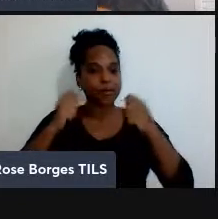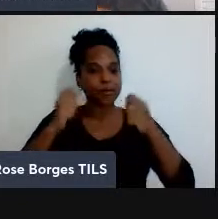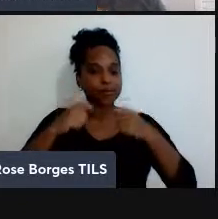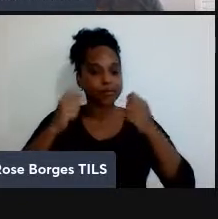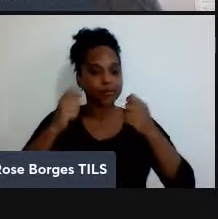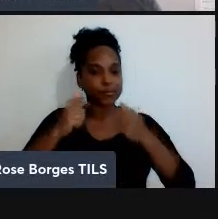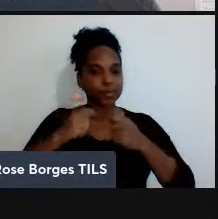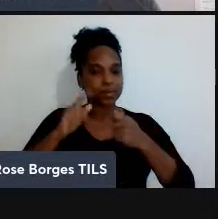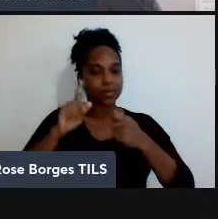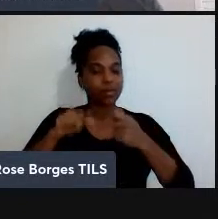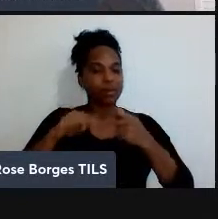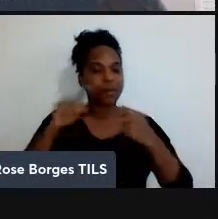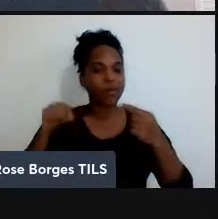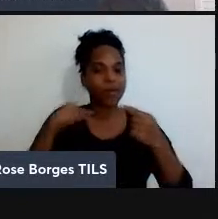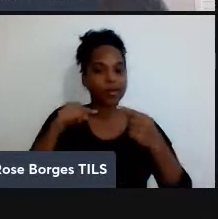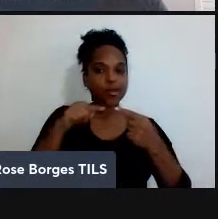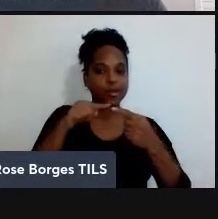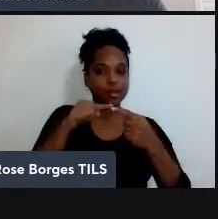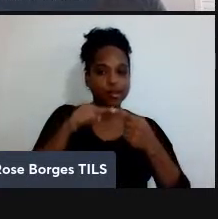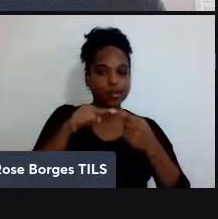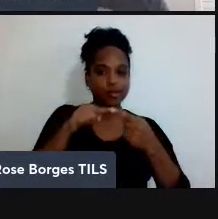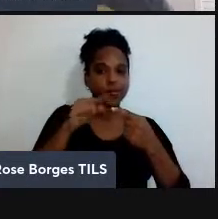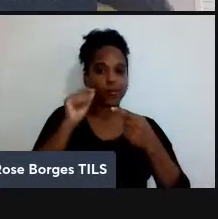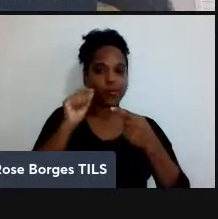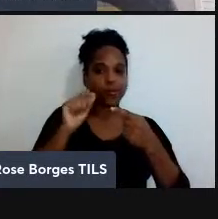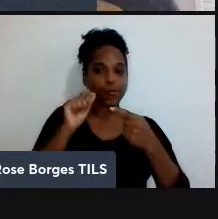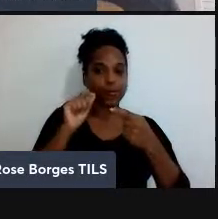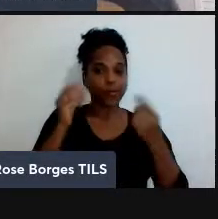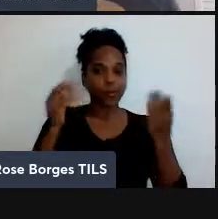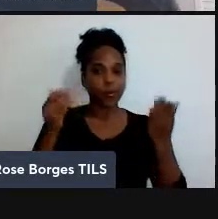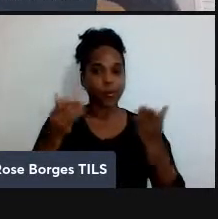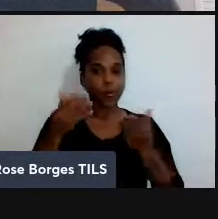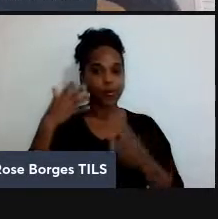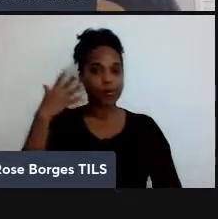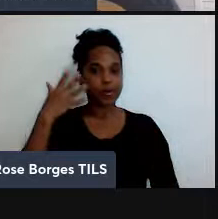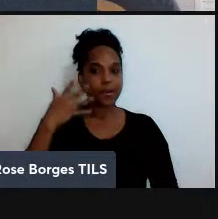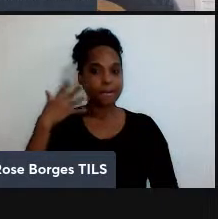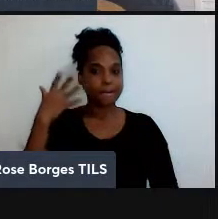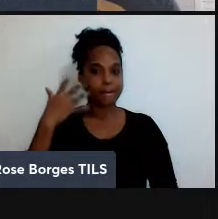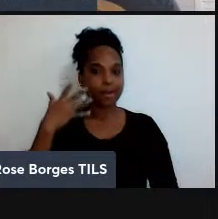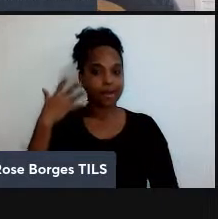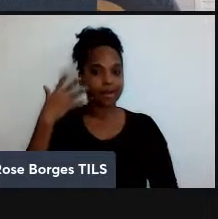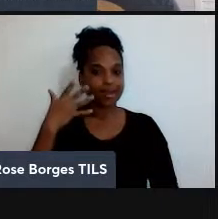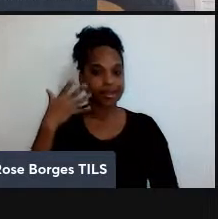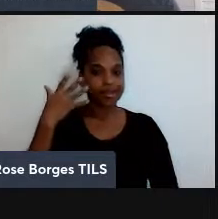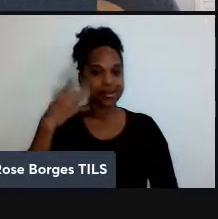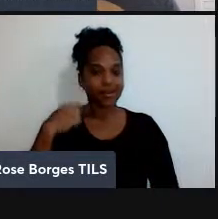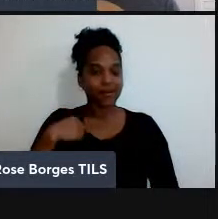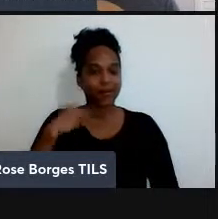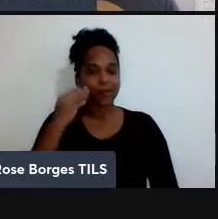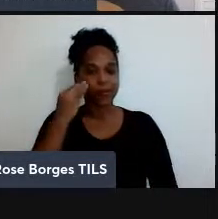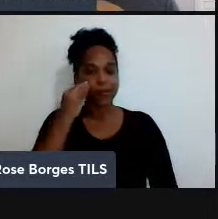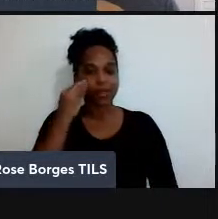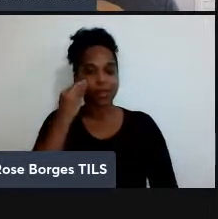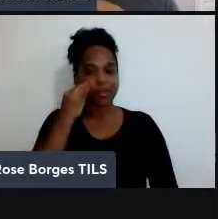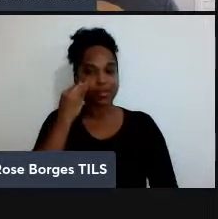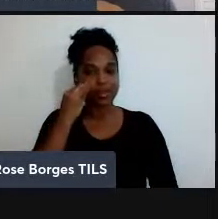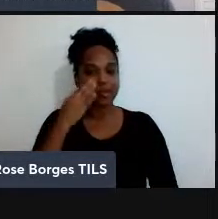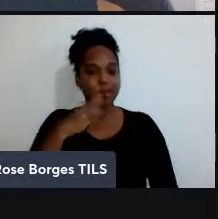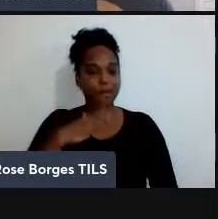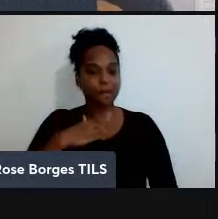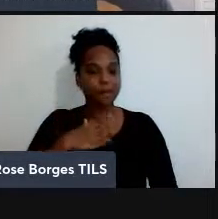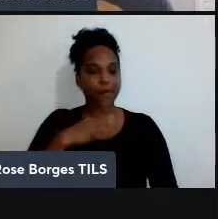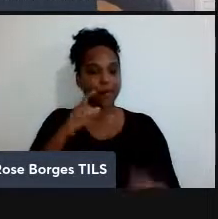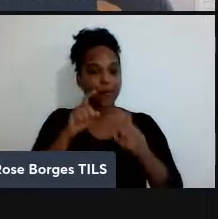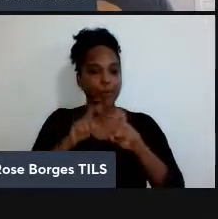esse é o objetivo, então, dessa palestra de hoje. Eu estou tentando me conectar no outro computador aqui para poder ver as perguntas de vocês,